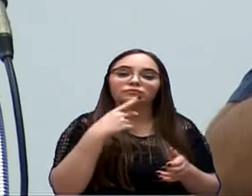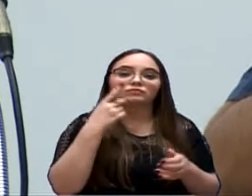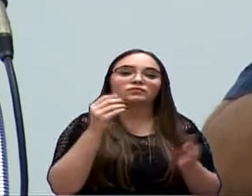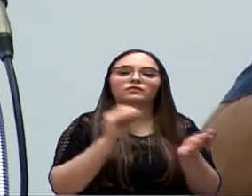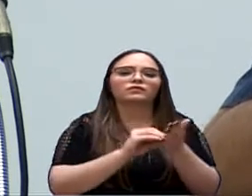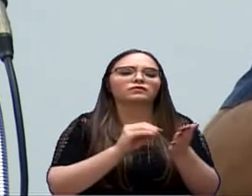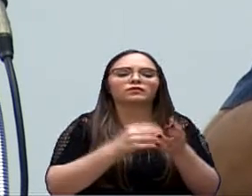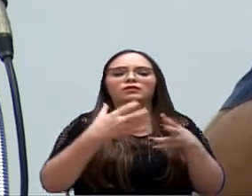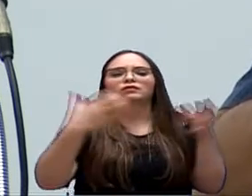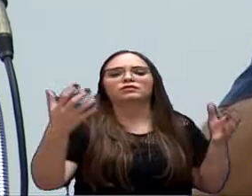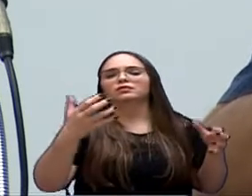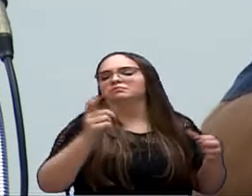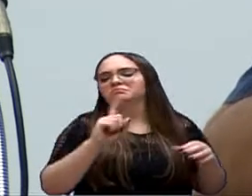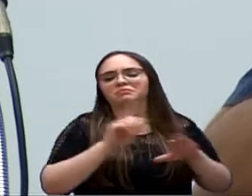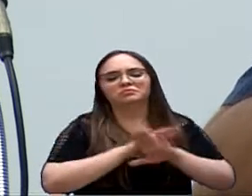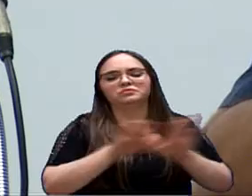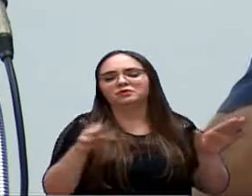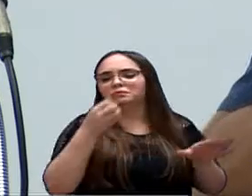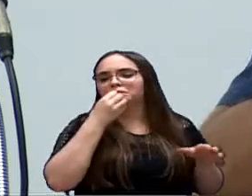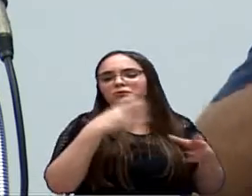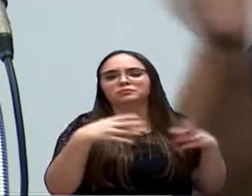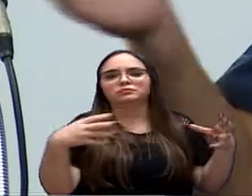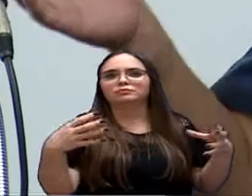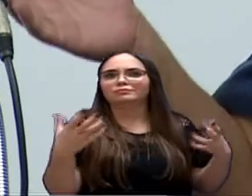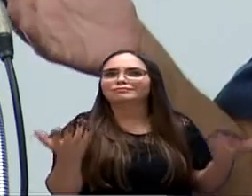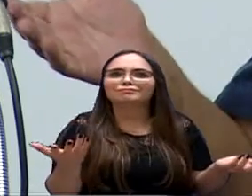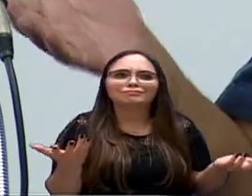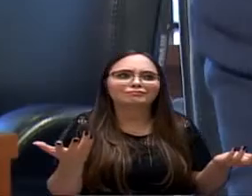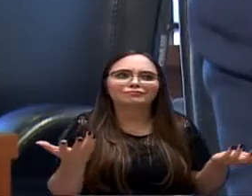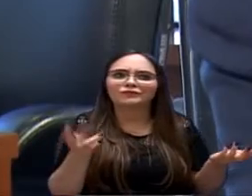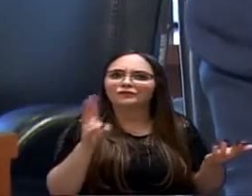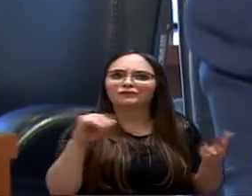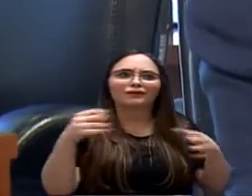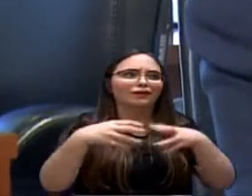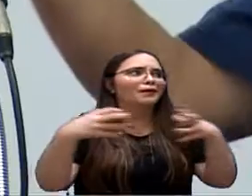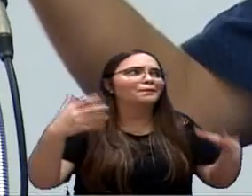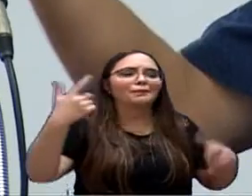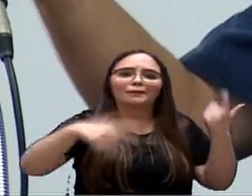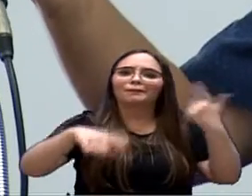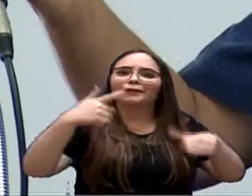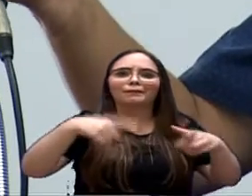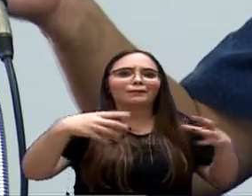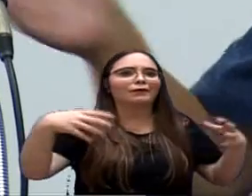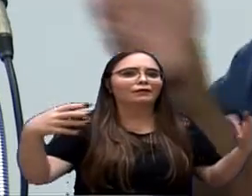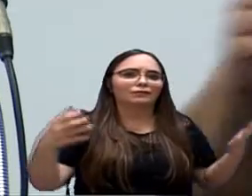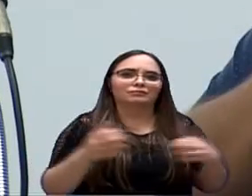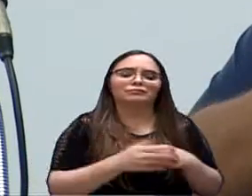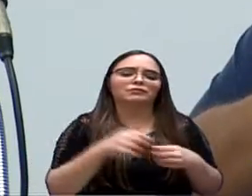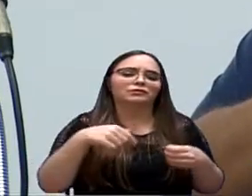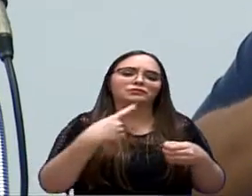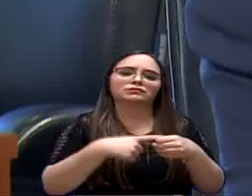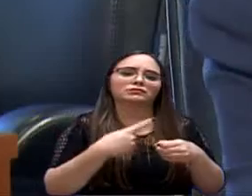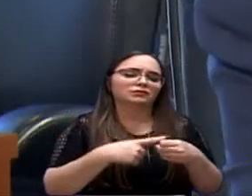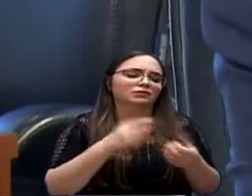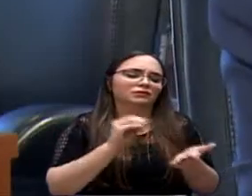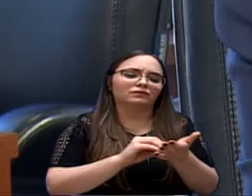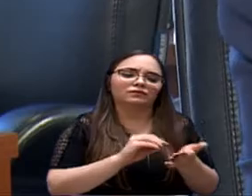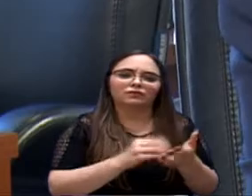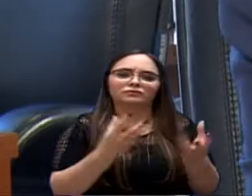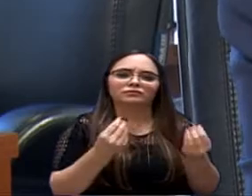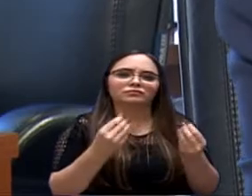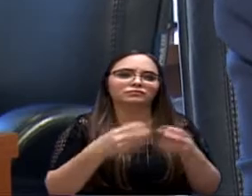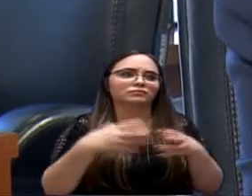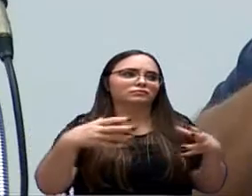crescer mais. Como que não vai crescer? De ponta a ponta tem empreendimento? De ponta a é isso, vereador? A cidade tem muito a crescer. Claro